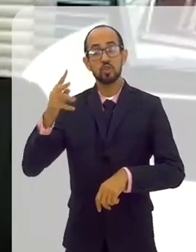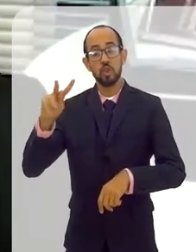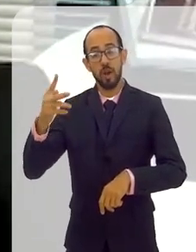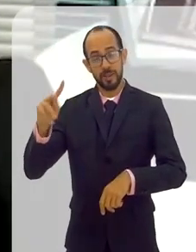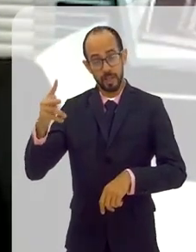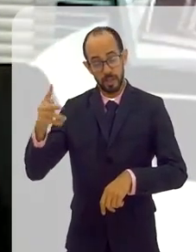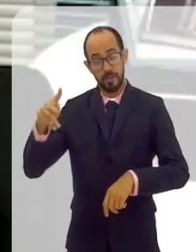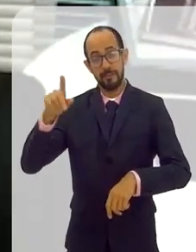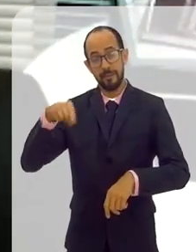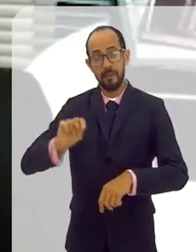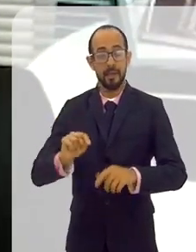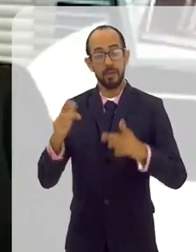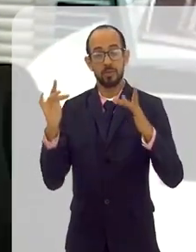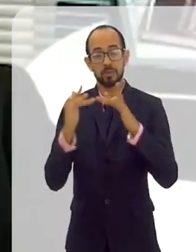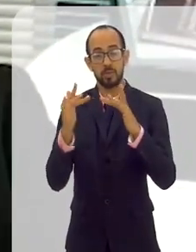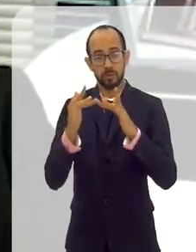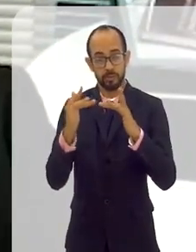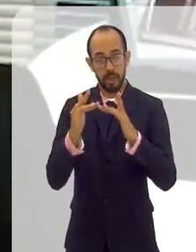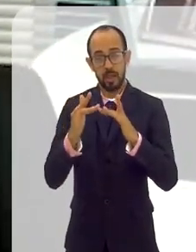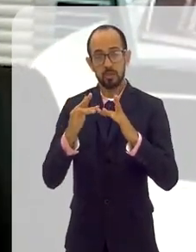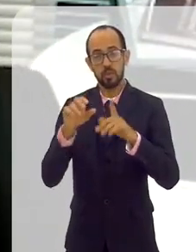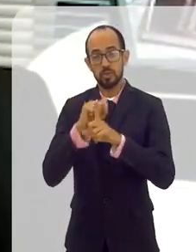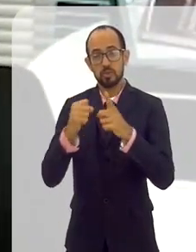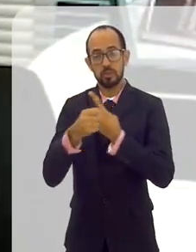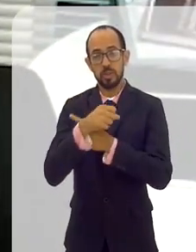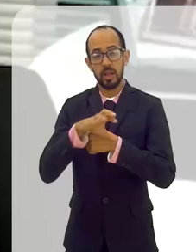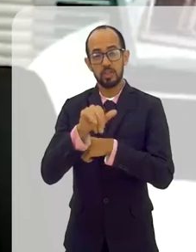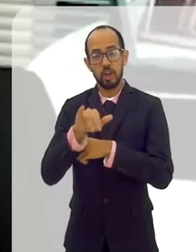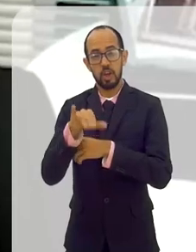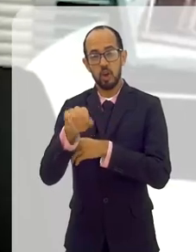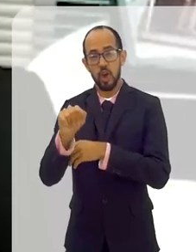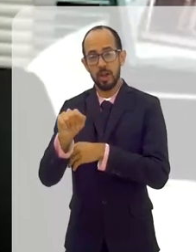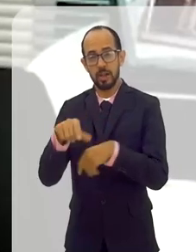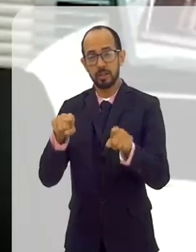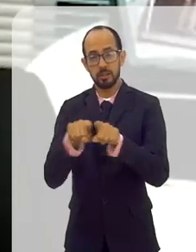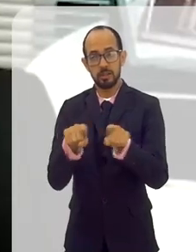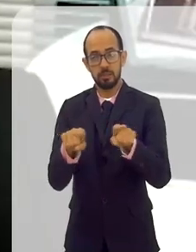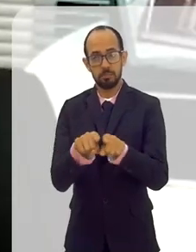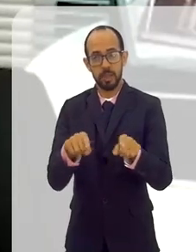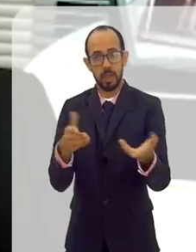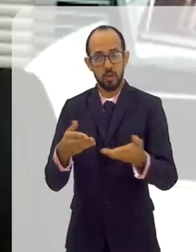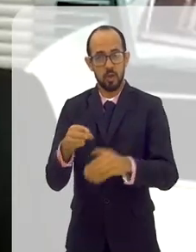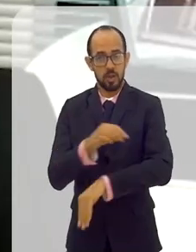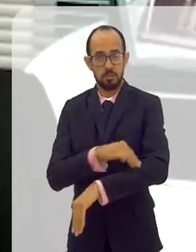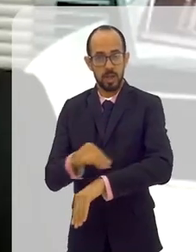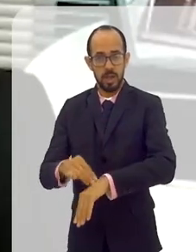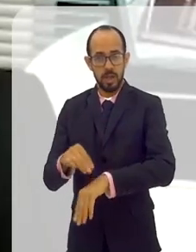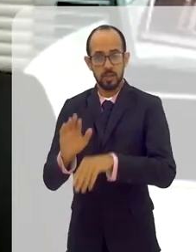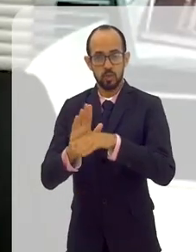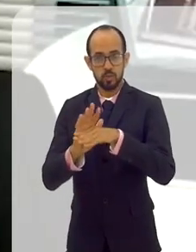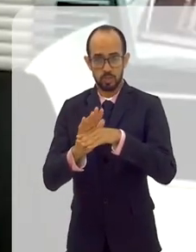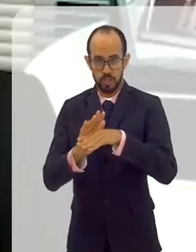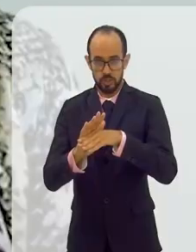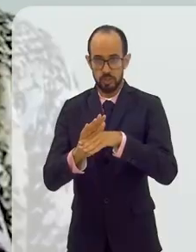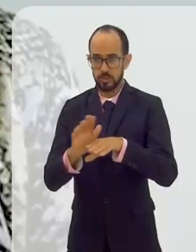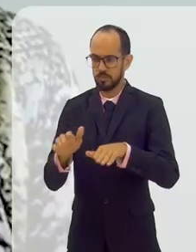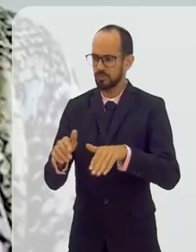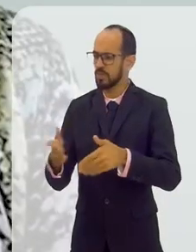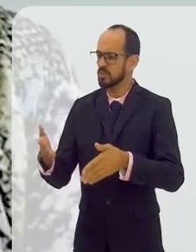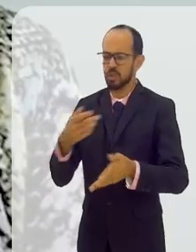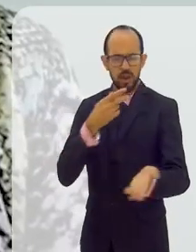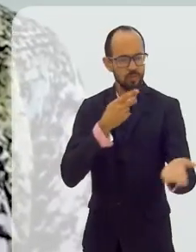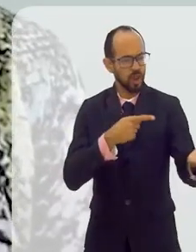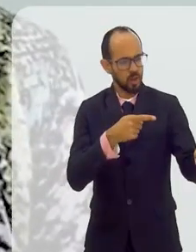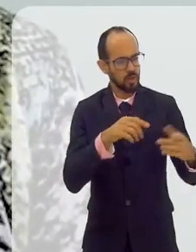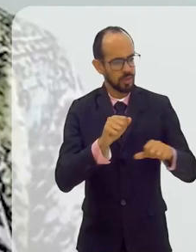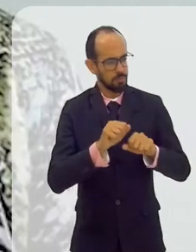com a sociedade carioca e agora também de Macaé e de Duque de Caxias. A senhora citou a pandemia,